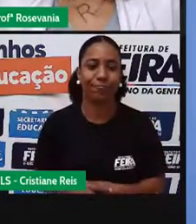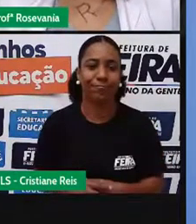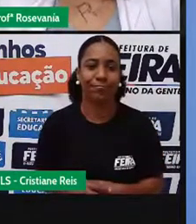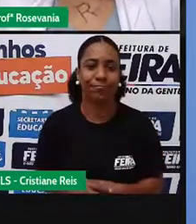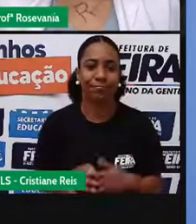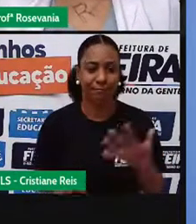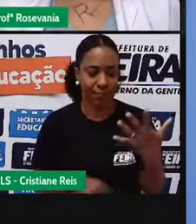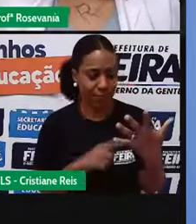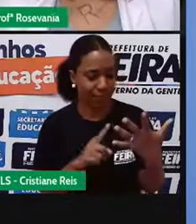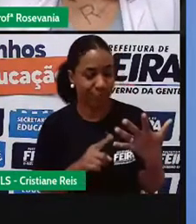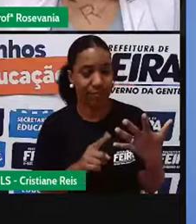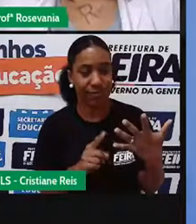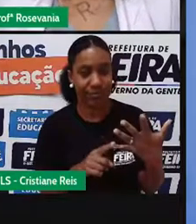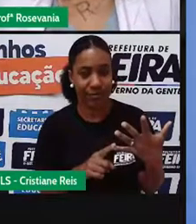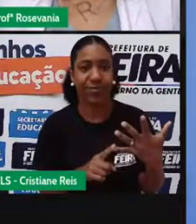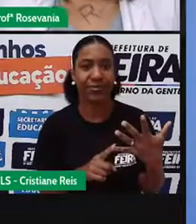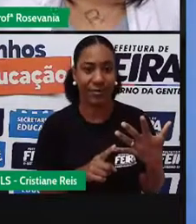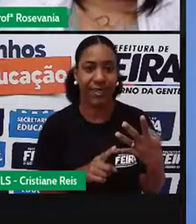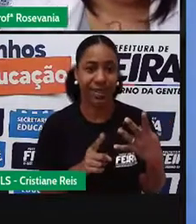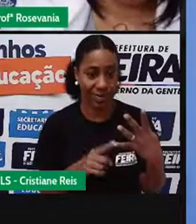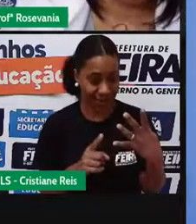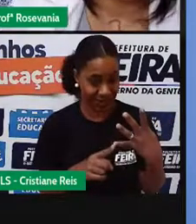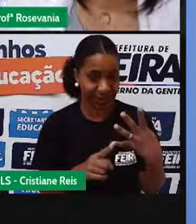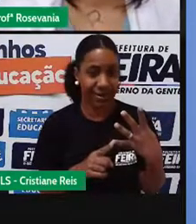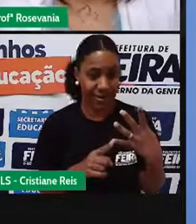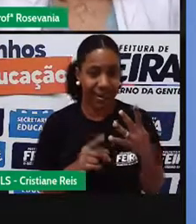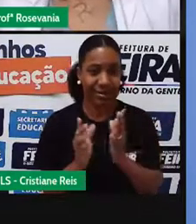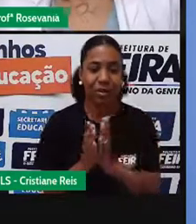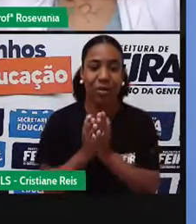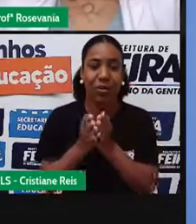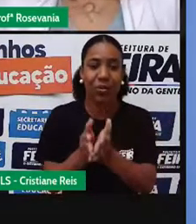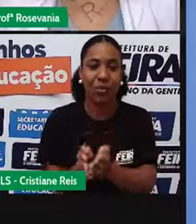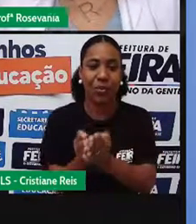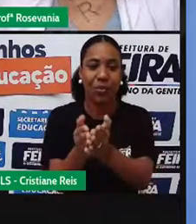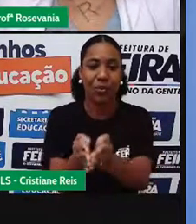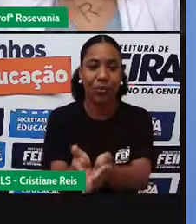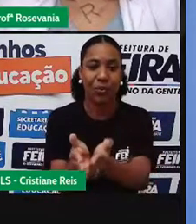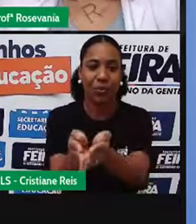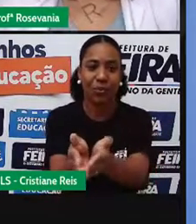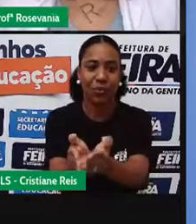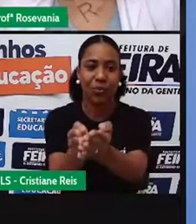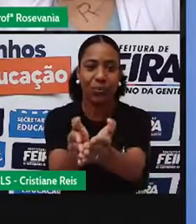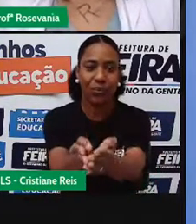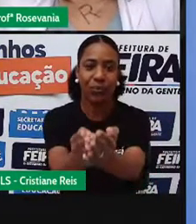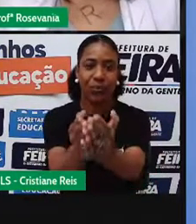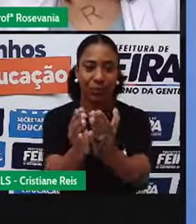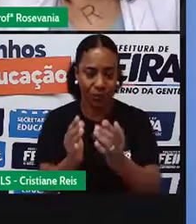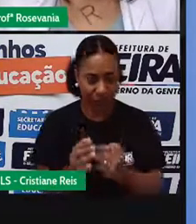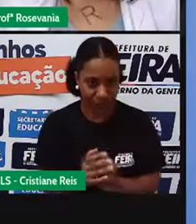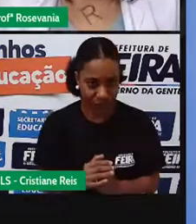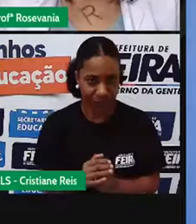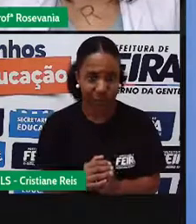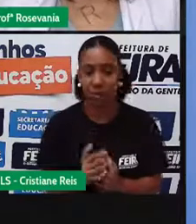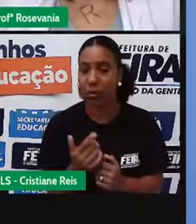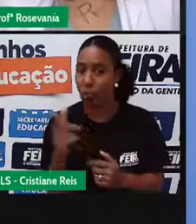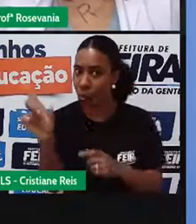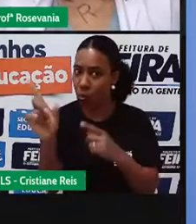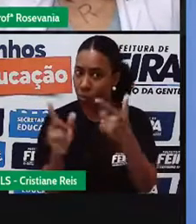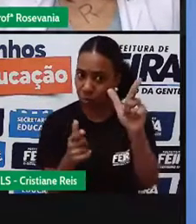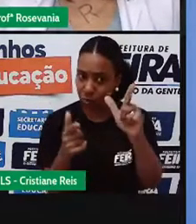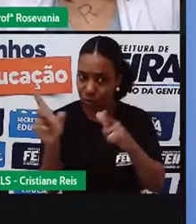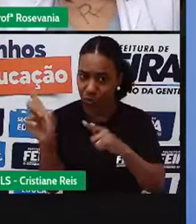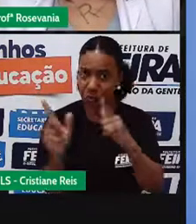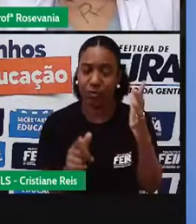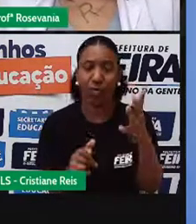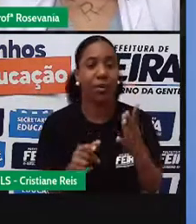E, por fim, o marítimo, né, esses são os principais, né, o marítimo, hoje em dia a gente tem outros, né, mas de qualquer